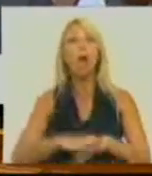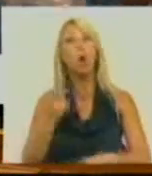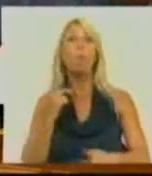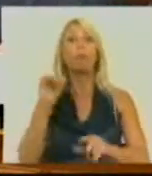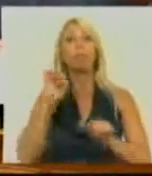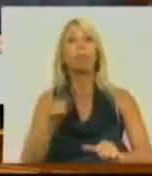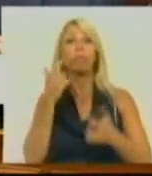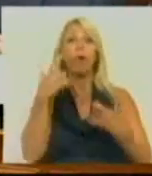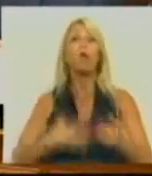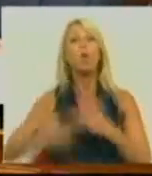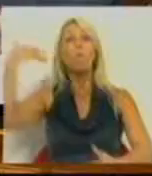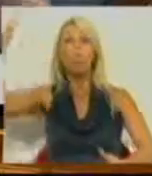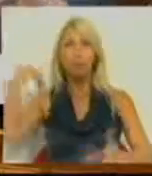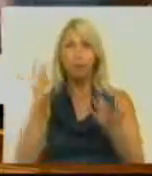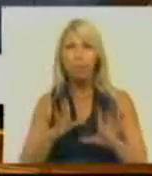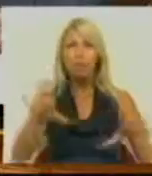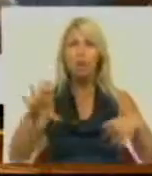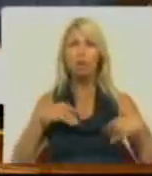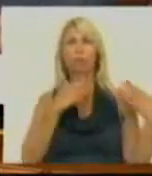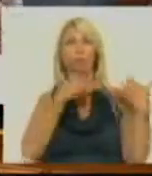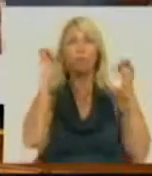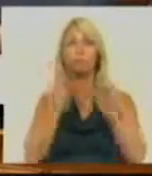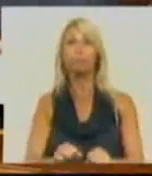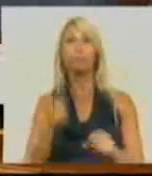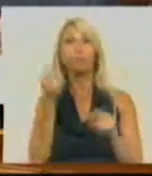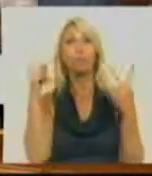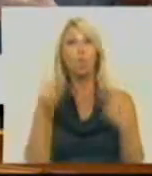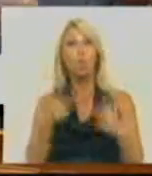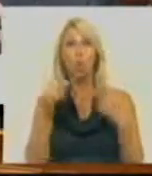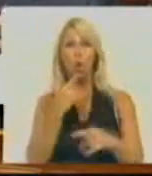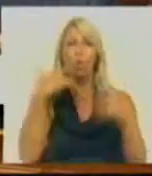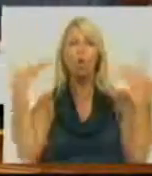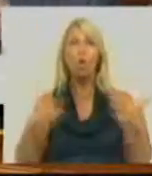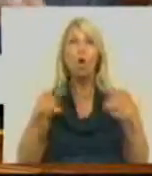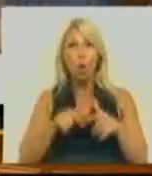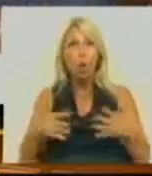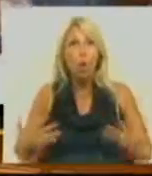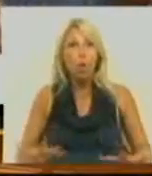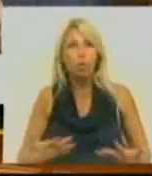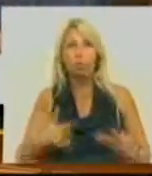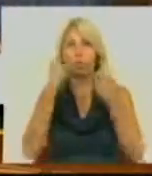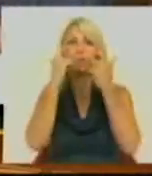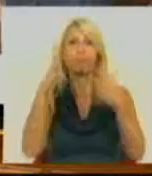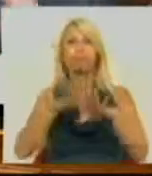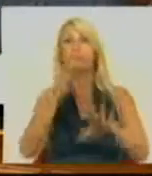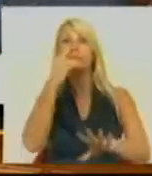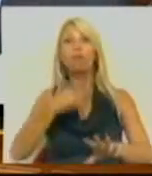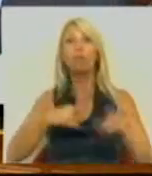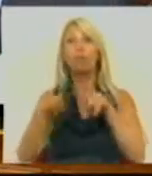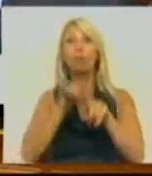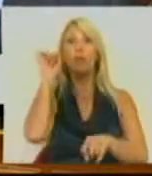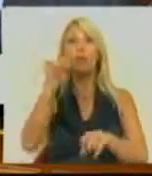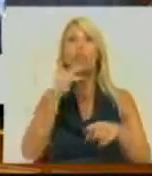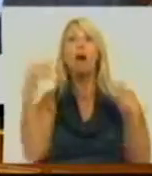assumir as vossas responsabilidades. E estes cortes exagerados que estão a ocorrer hoje são fruto do falhanço da vossa política da austeridade